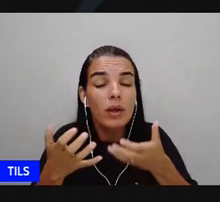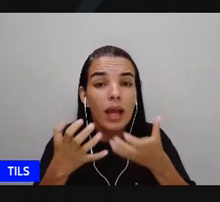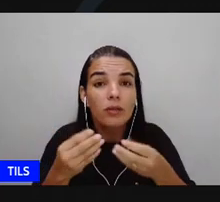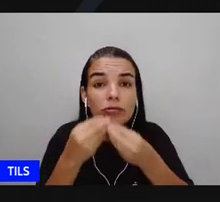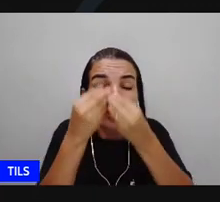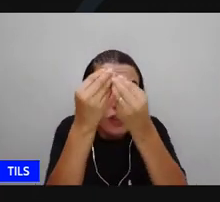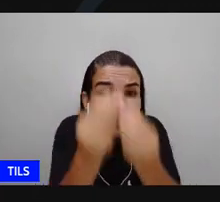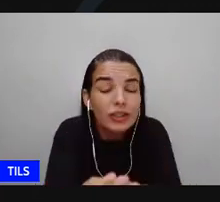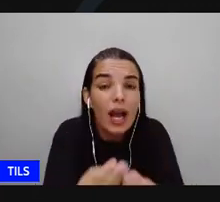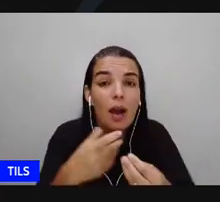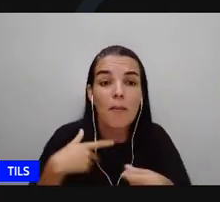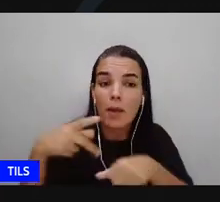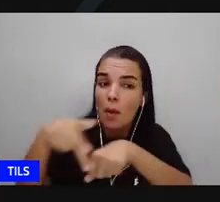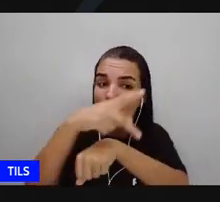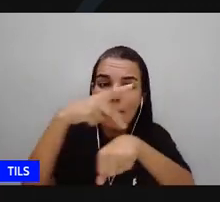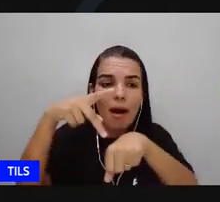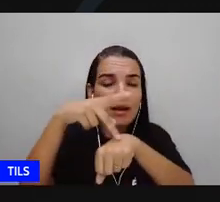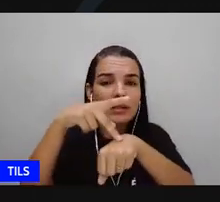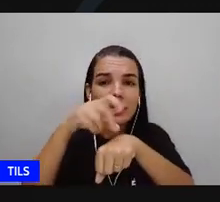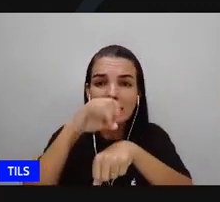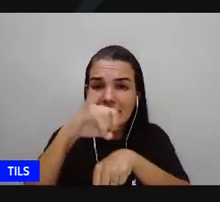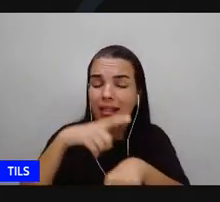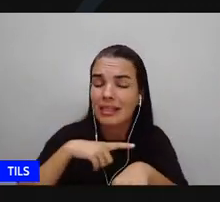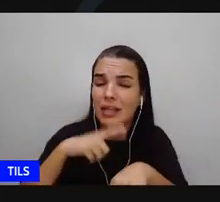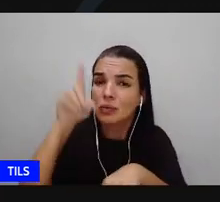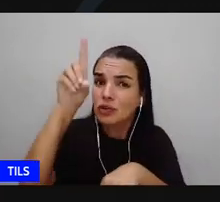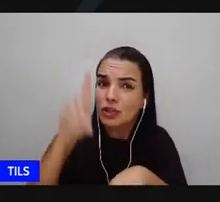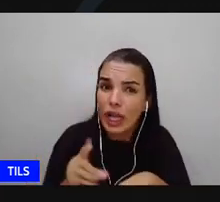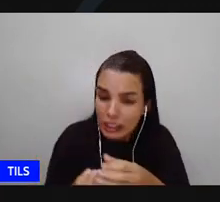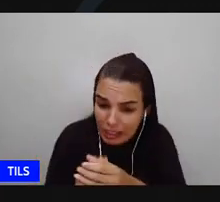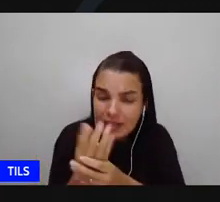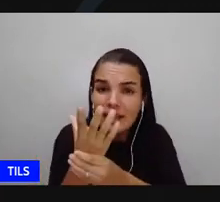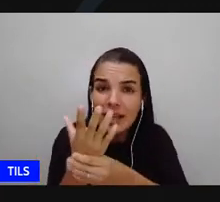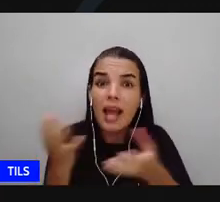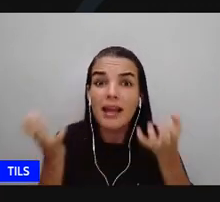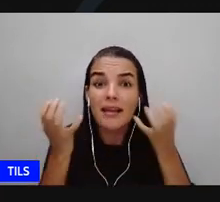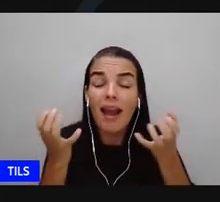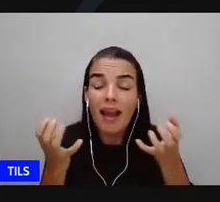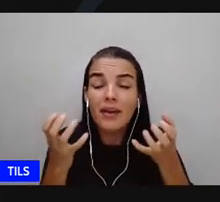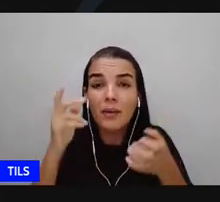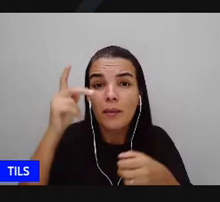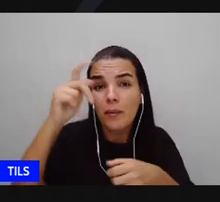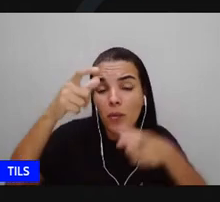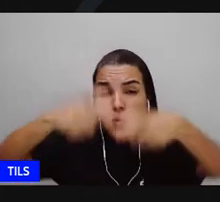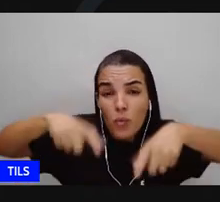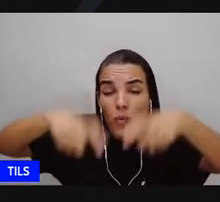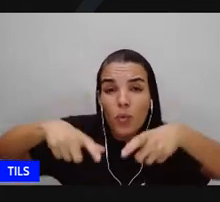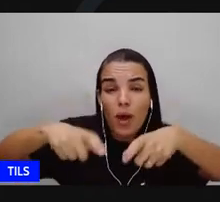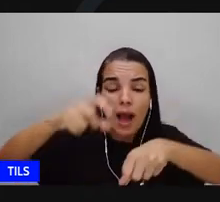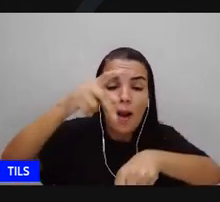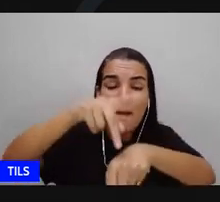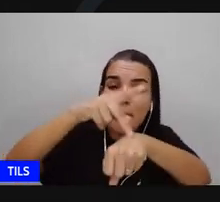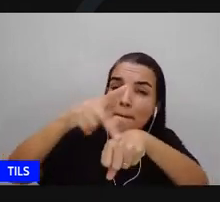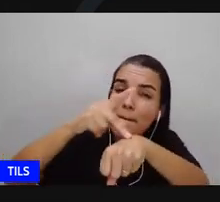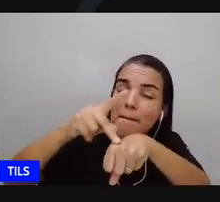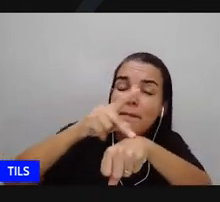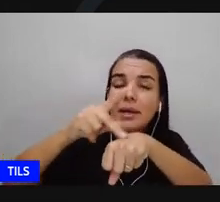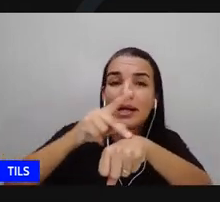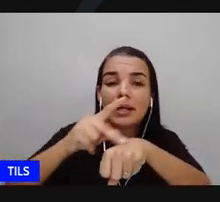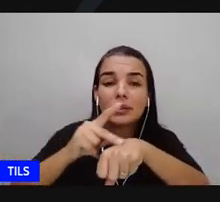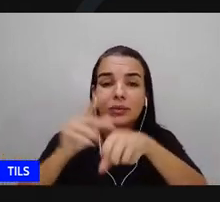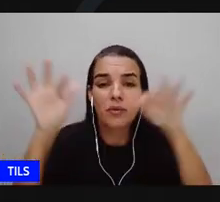se é que temos o direito de renascer quero um lugar onde o preto é feliz ela está denunciando o que?